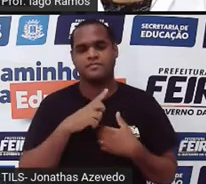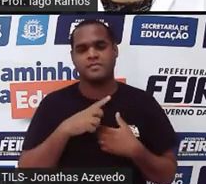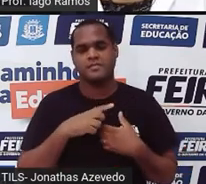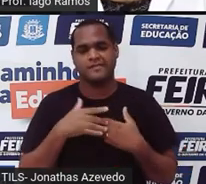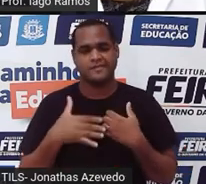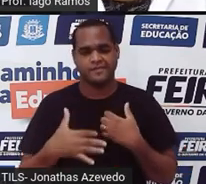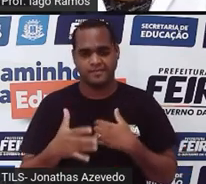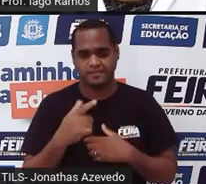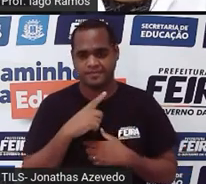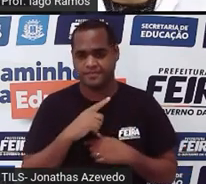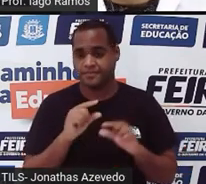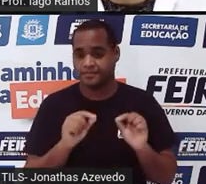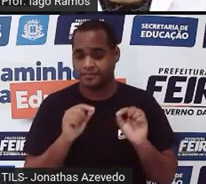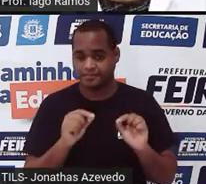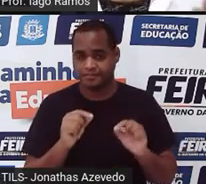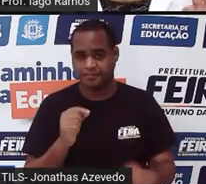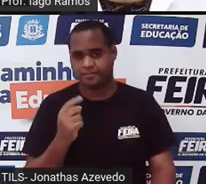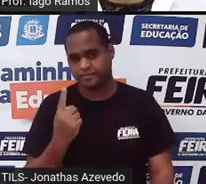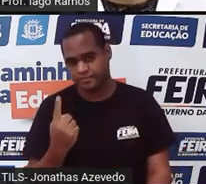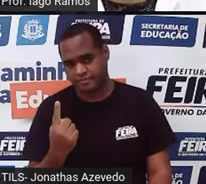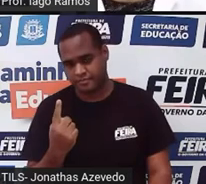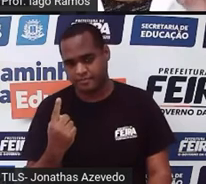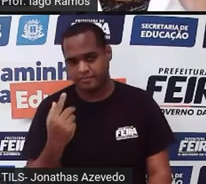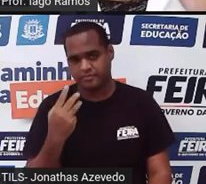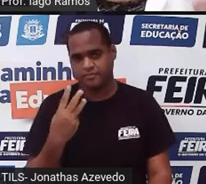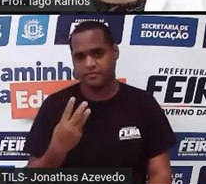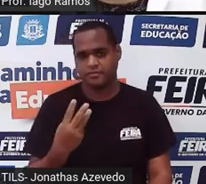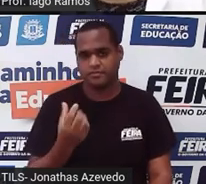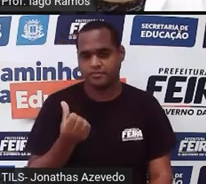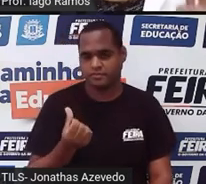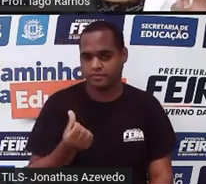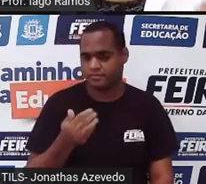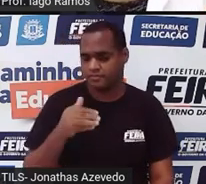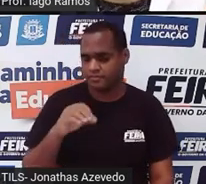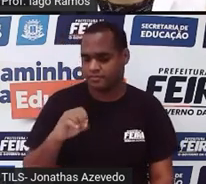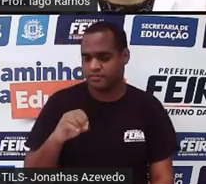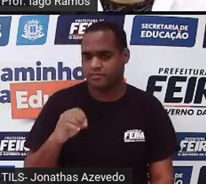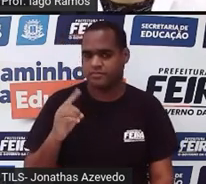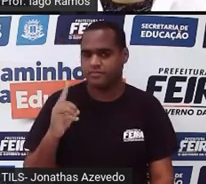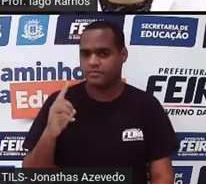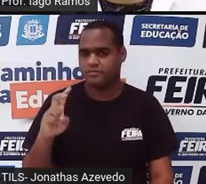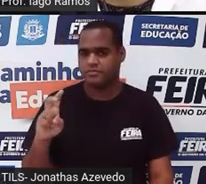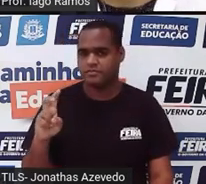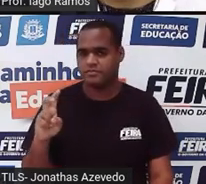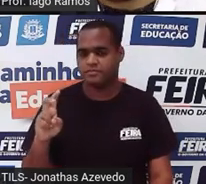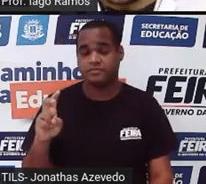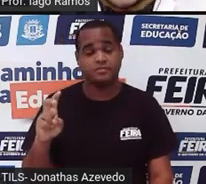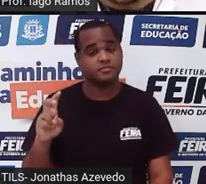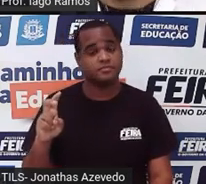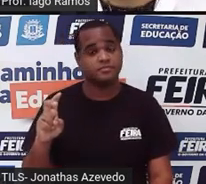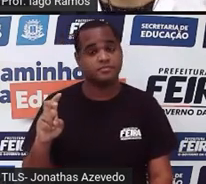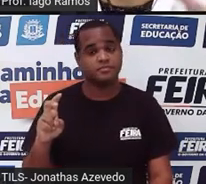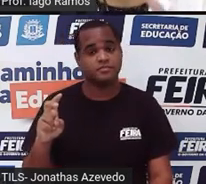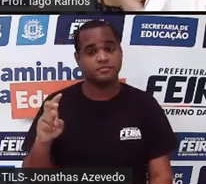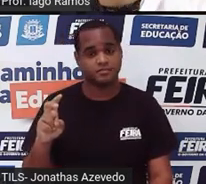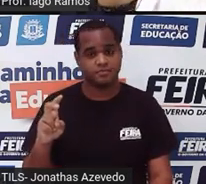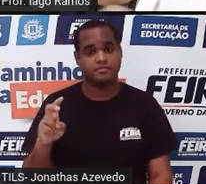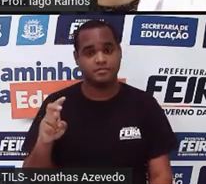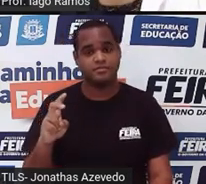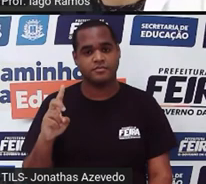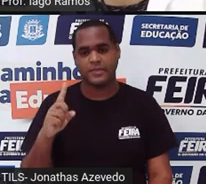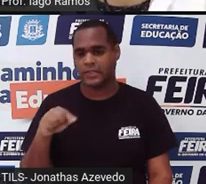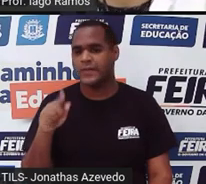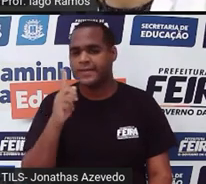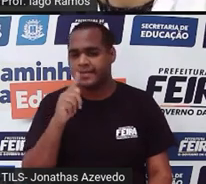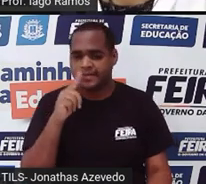triangulares. 1, depois o 3, depois o 6, depois o 10, depois o 15, que foi até onde a gente